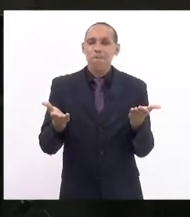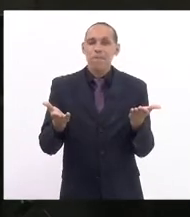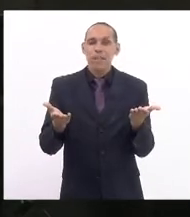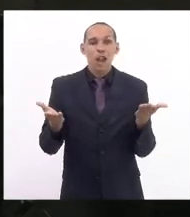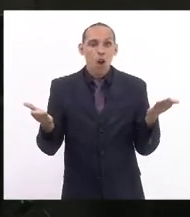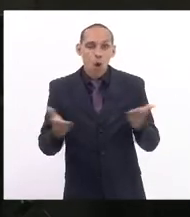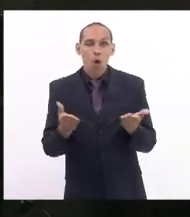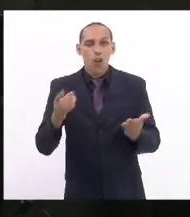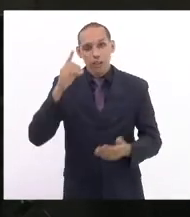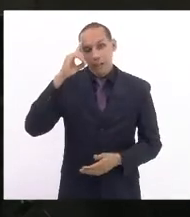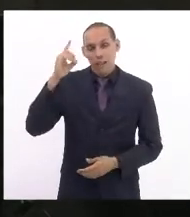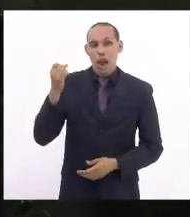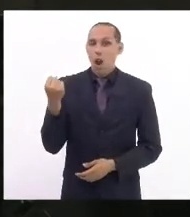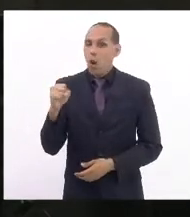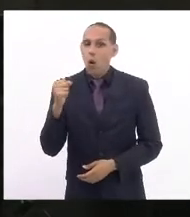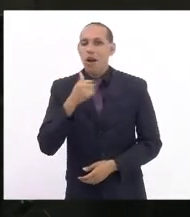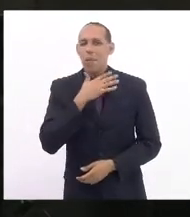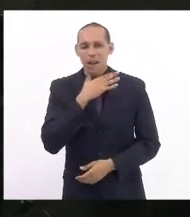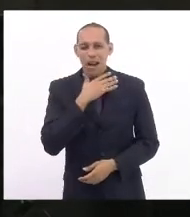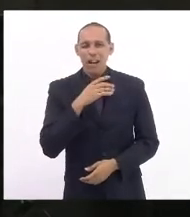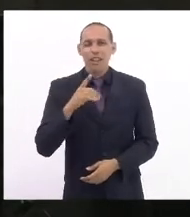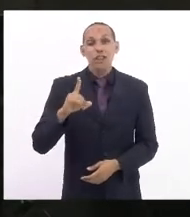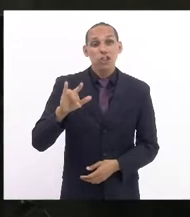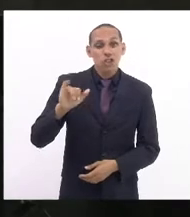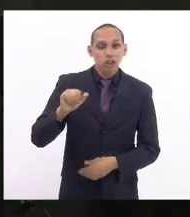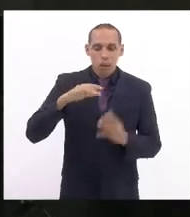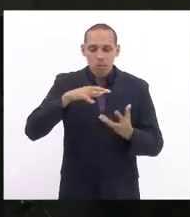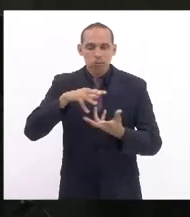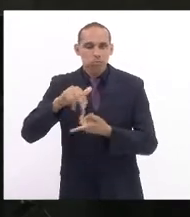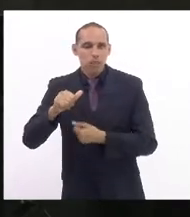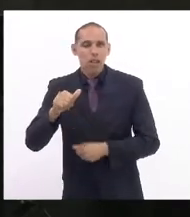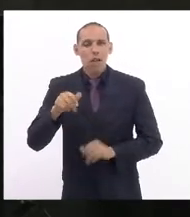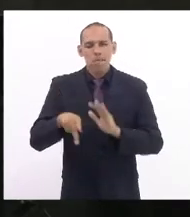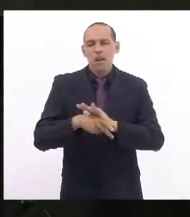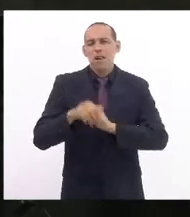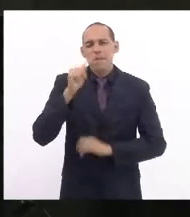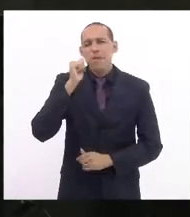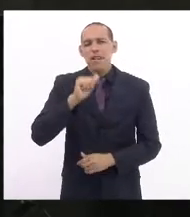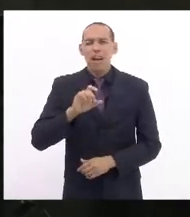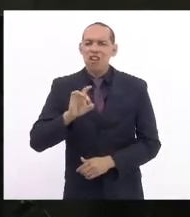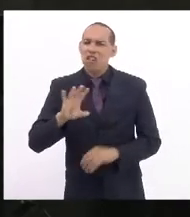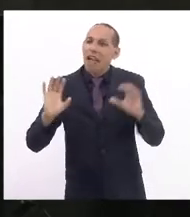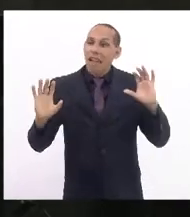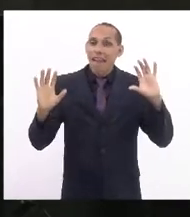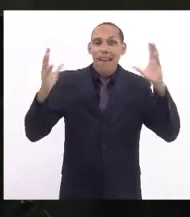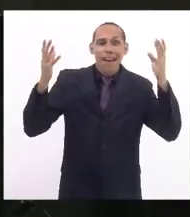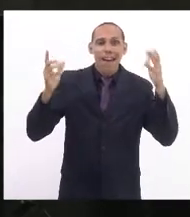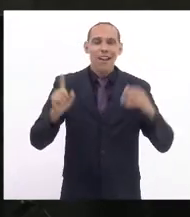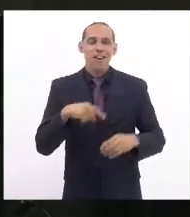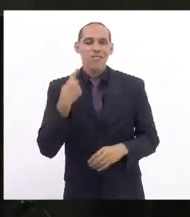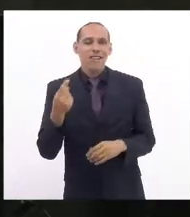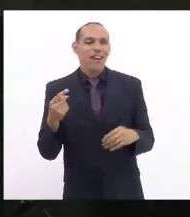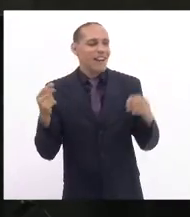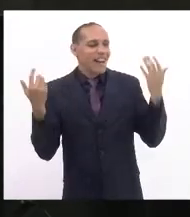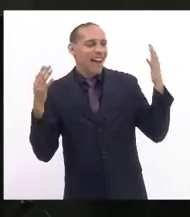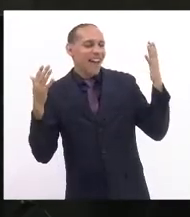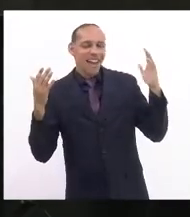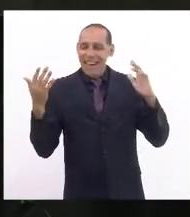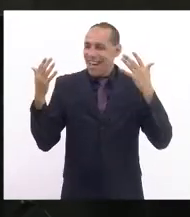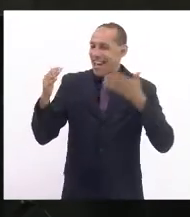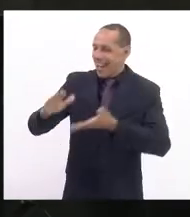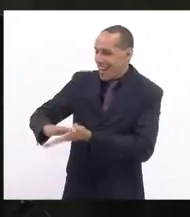8 de março, dia internacional das mulheres, não seja apenas um evento aonde nós estaremos recebendo